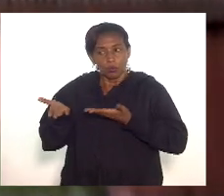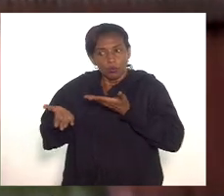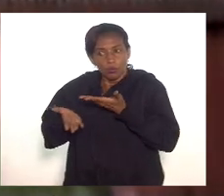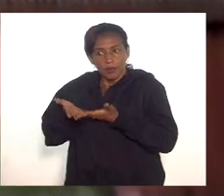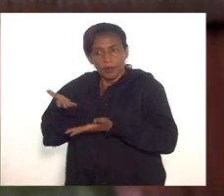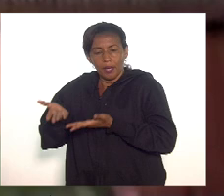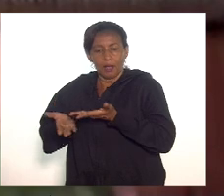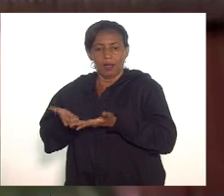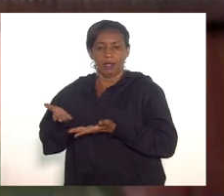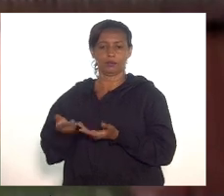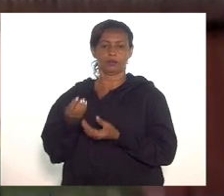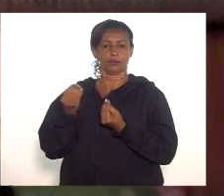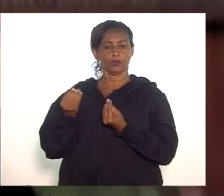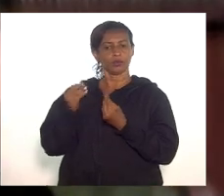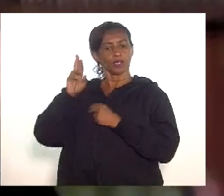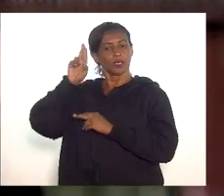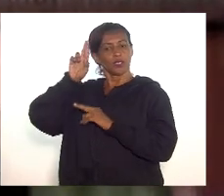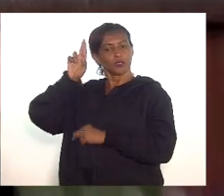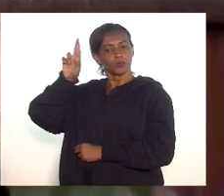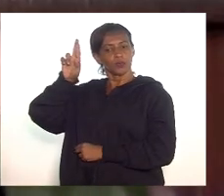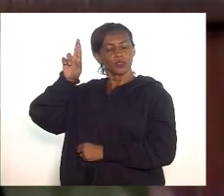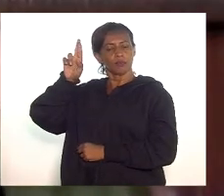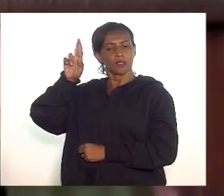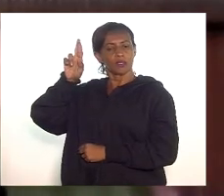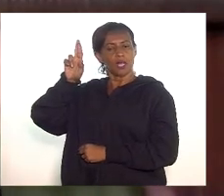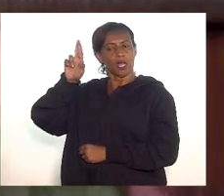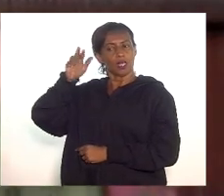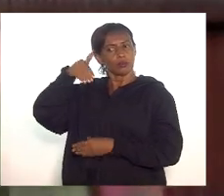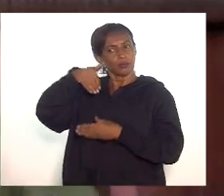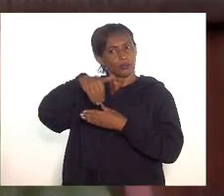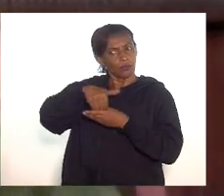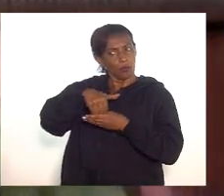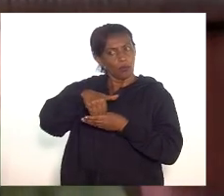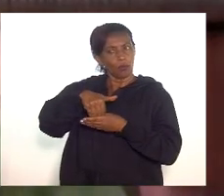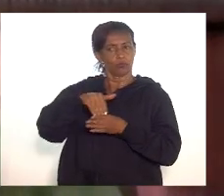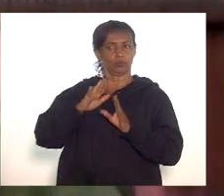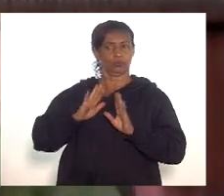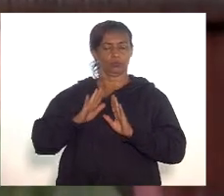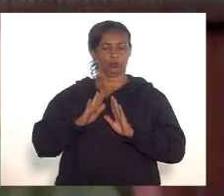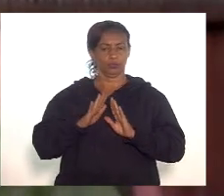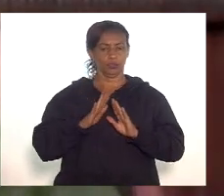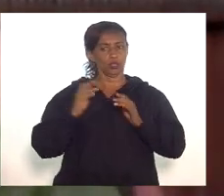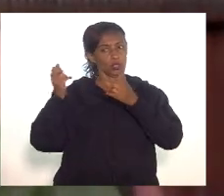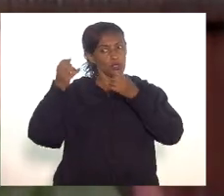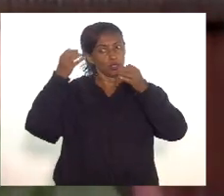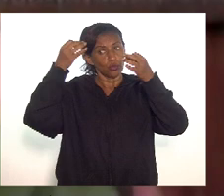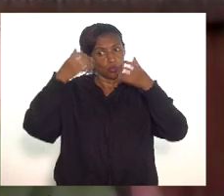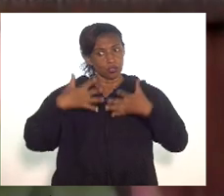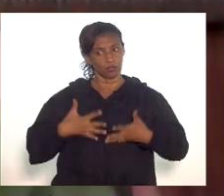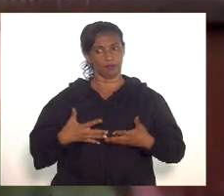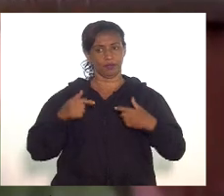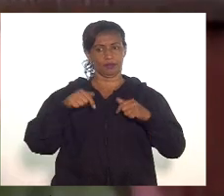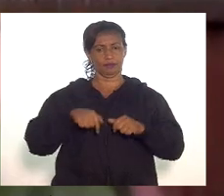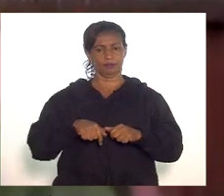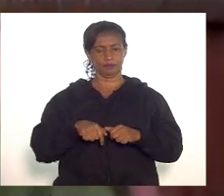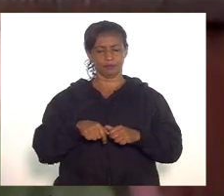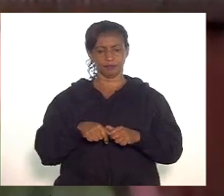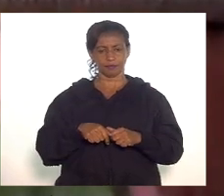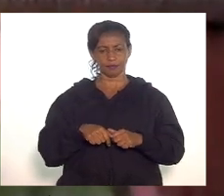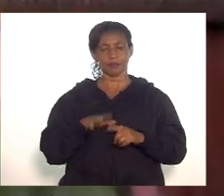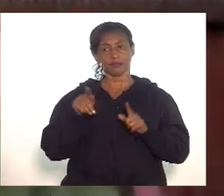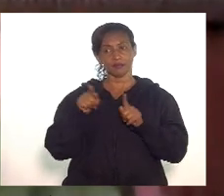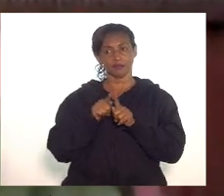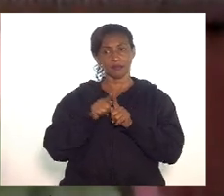muita responsabilidade para proferir os seus votos e justificá-los aqui em plenário e também em relação à